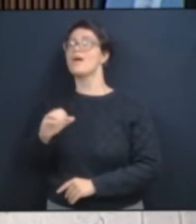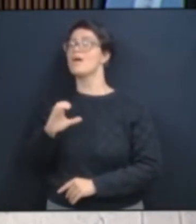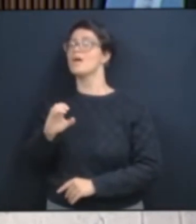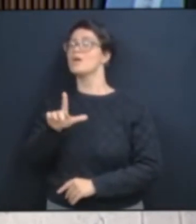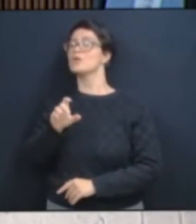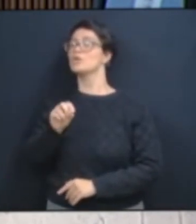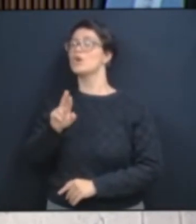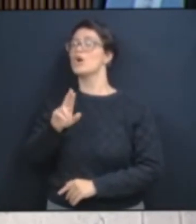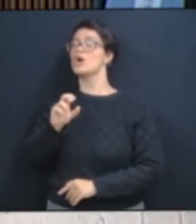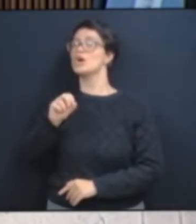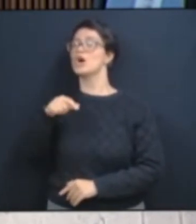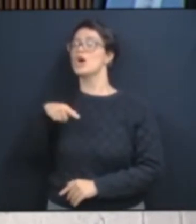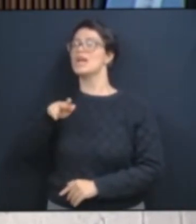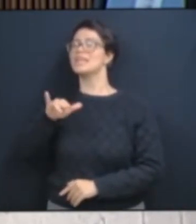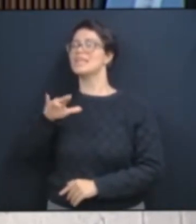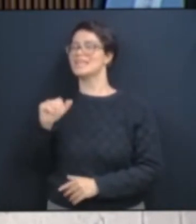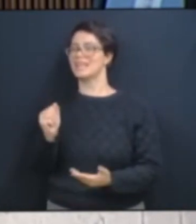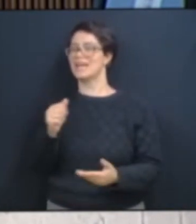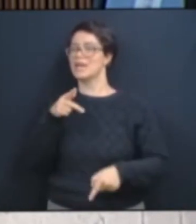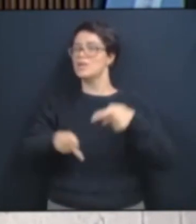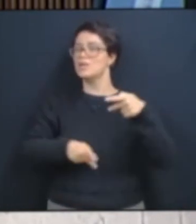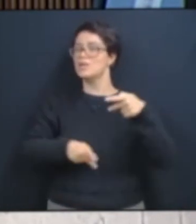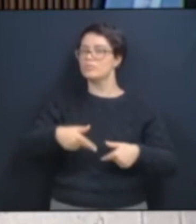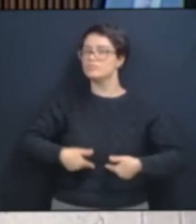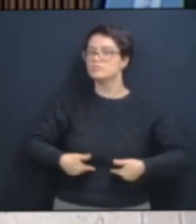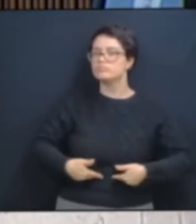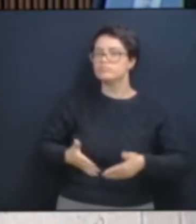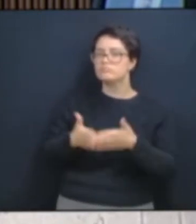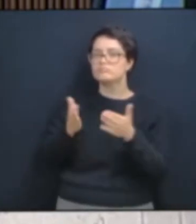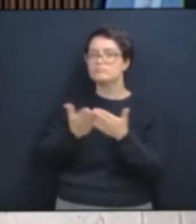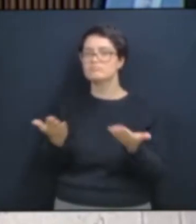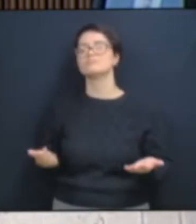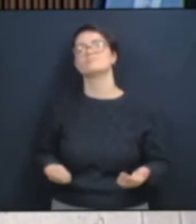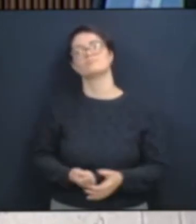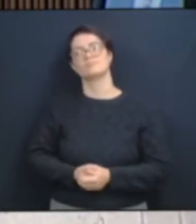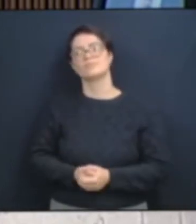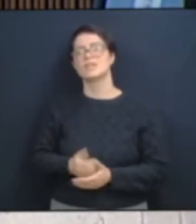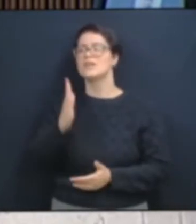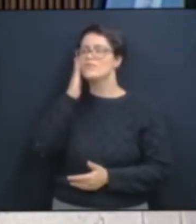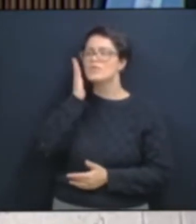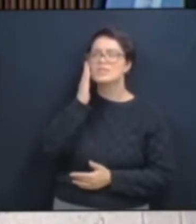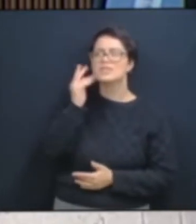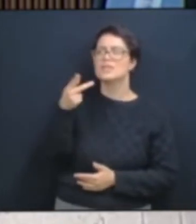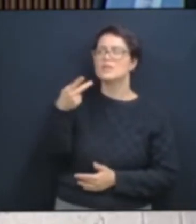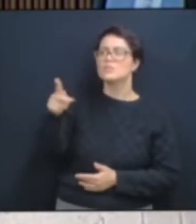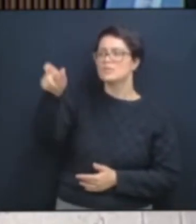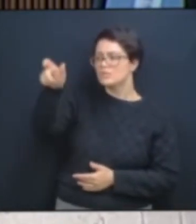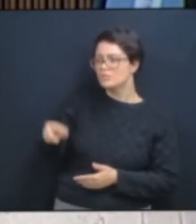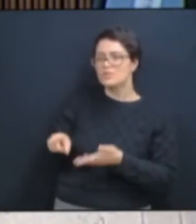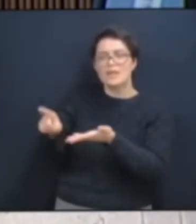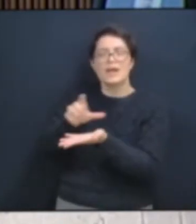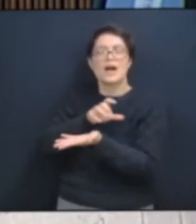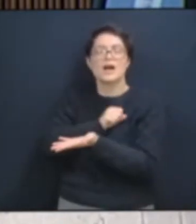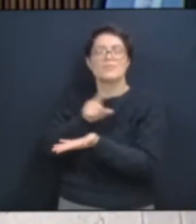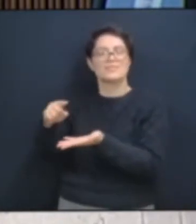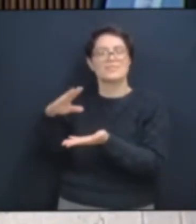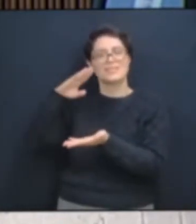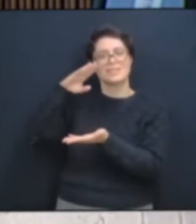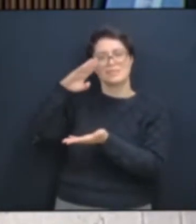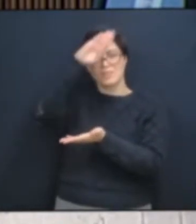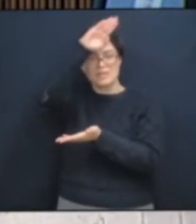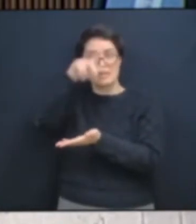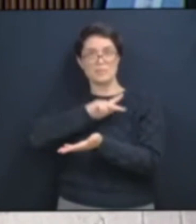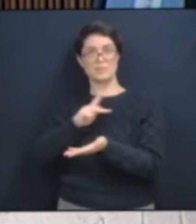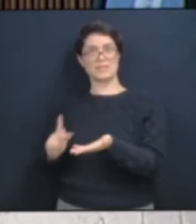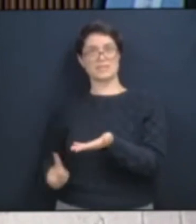necessidade. Sabe o que dói no teu presidente, ou em algum de vocês que hidrolatram essa aberração?